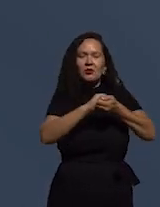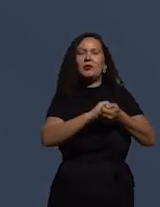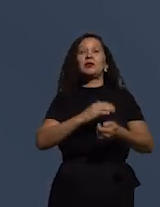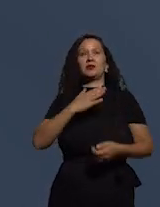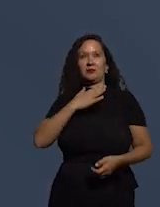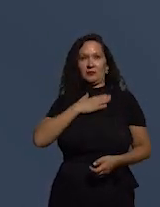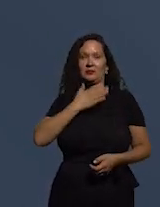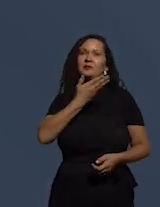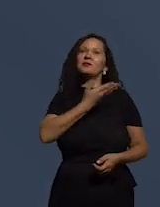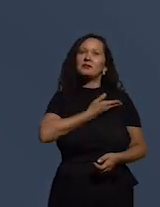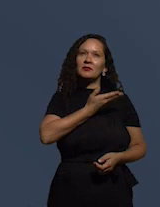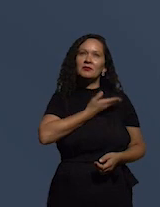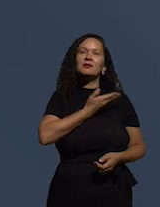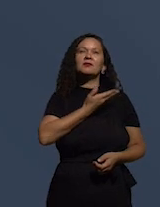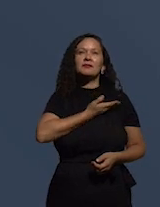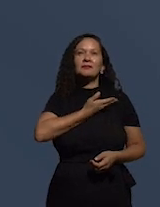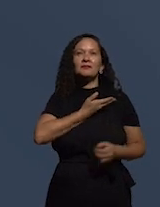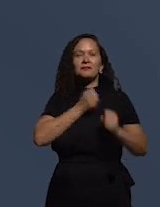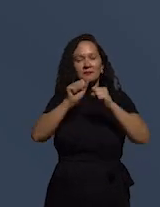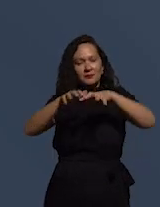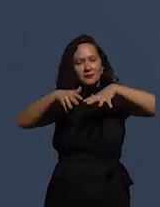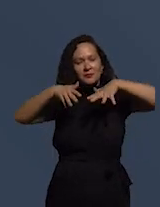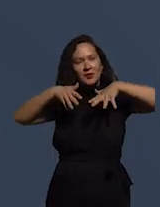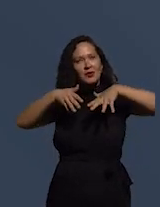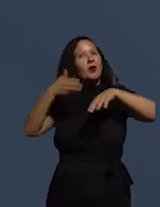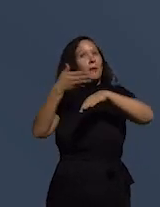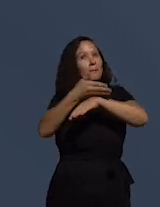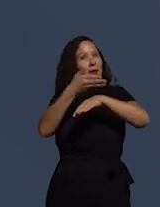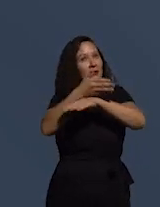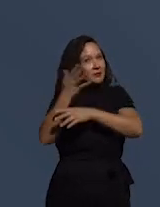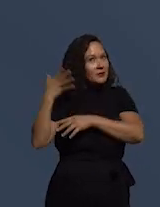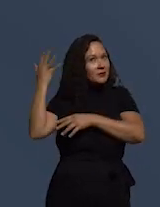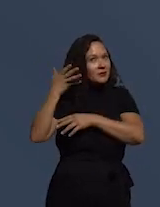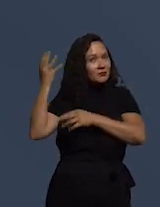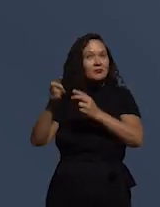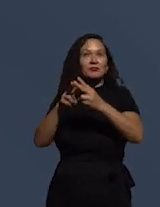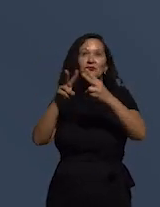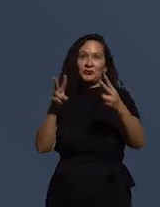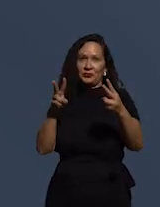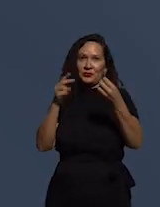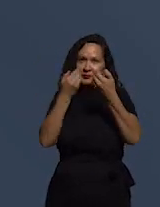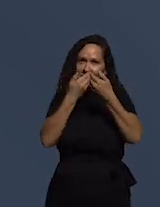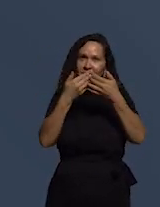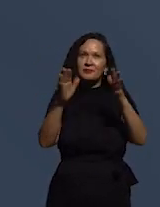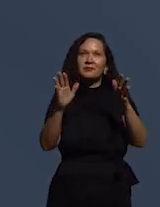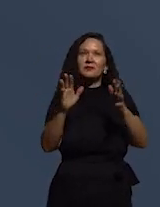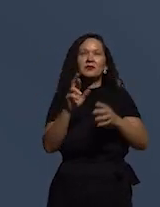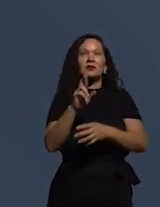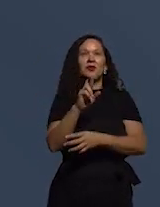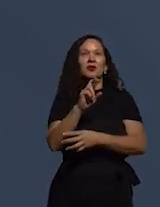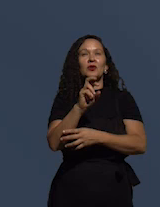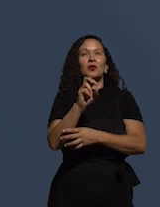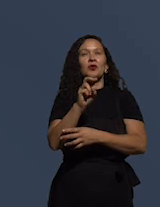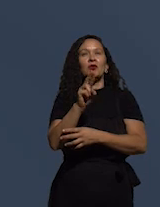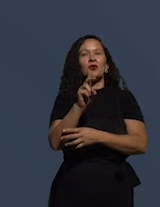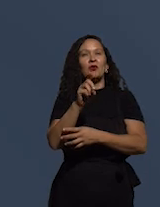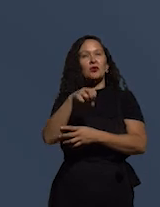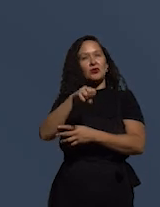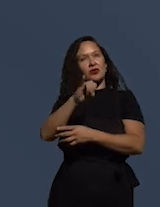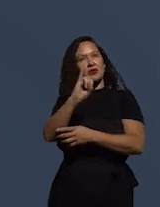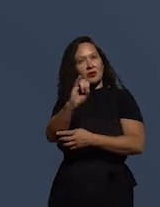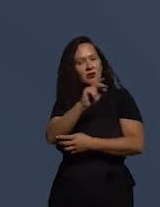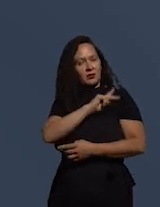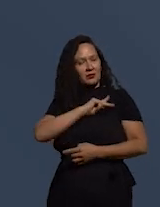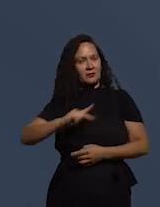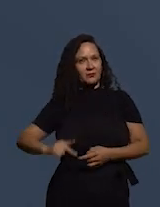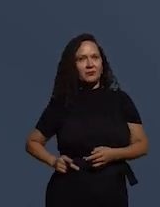colegas de mesa, componentes também desta mesa de abertura. Rudinei Marques, presidente da